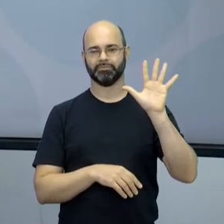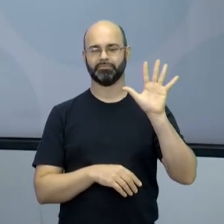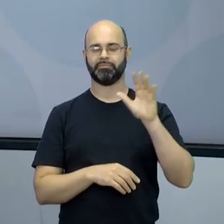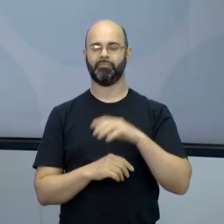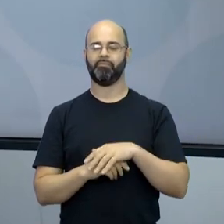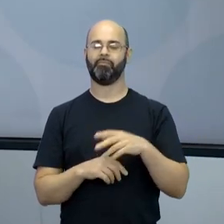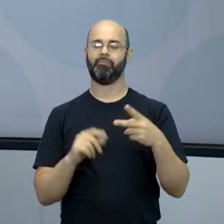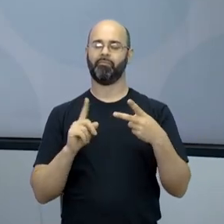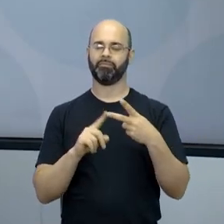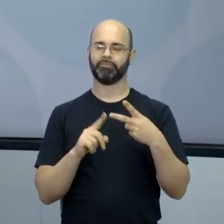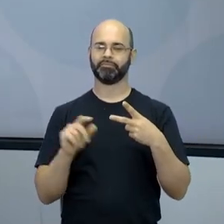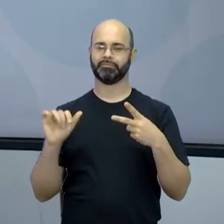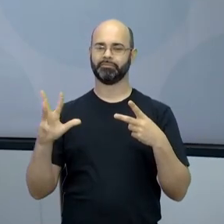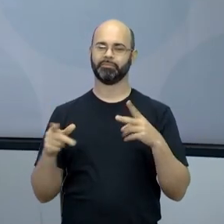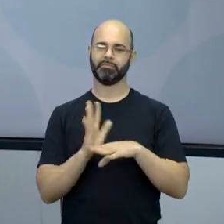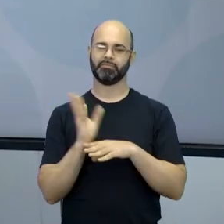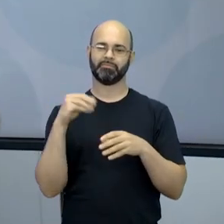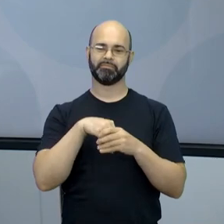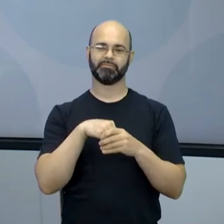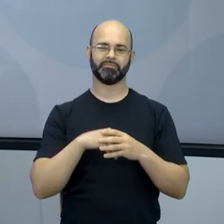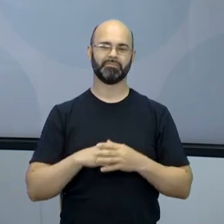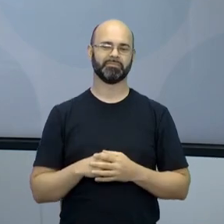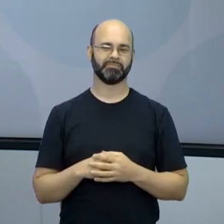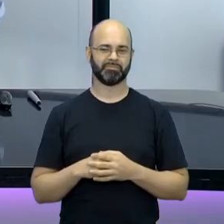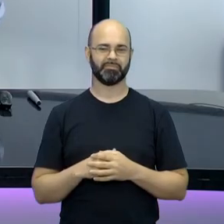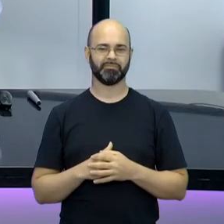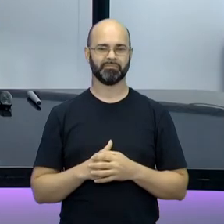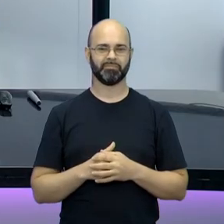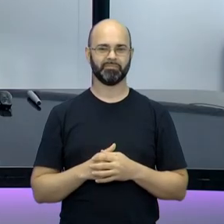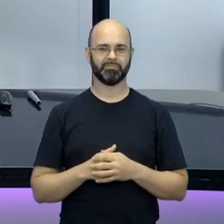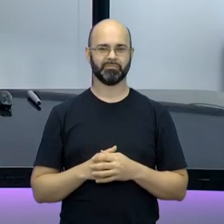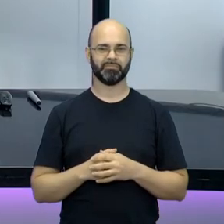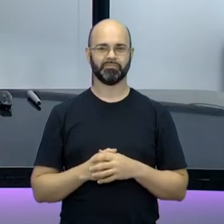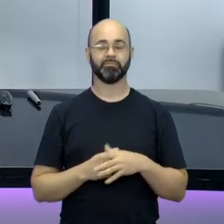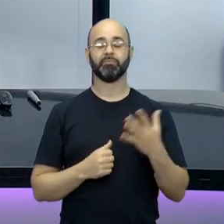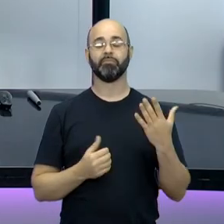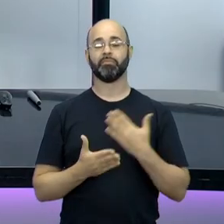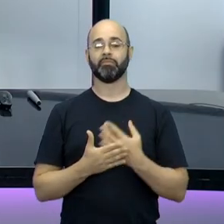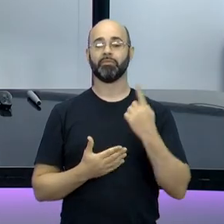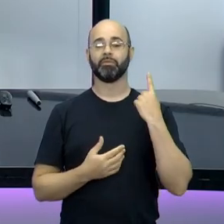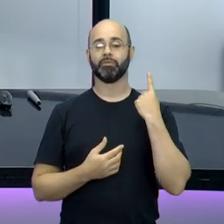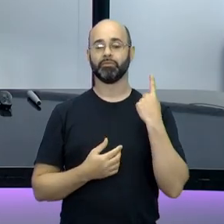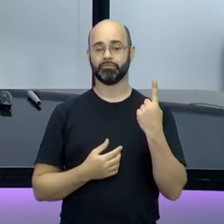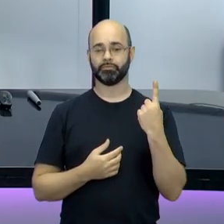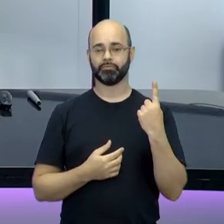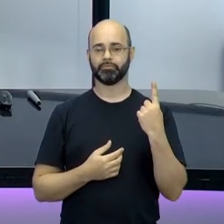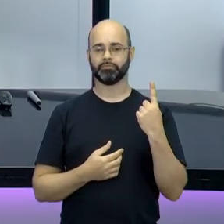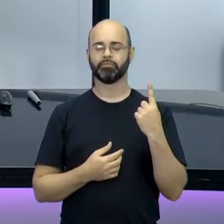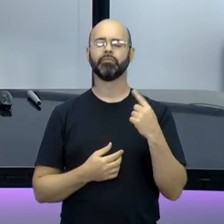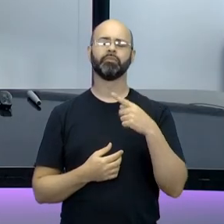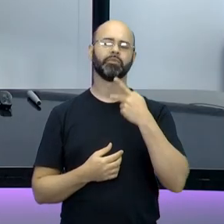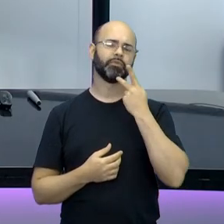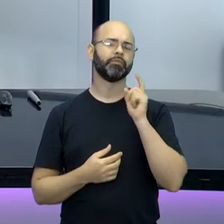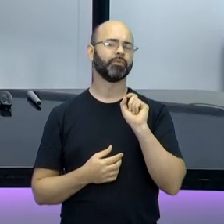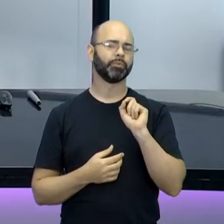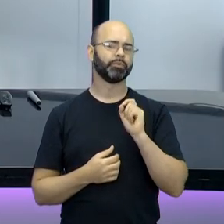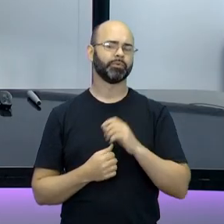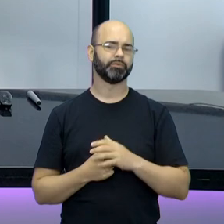Mauro Farias está aqui, eu vou começar perguntando para ele. Porque, assim, a aula 1 a gente falou o quê? A falou assim, que a gente sempre